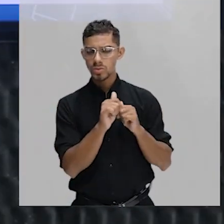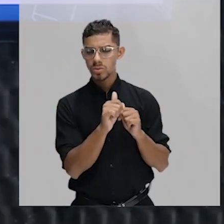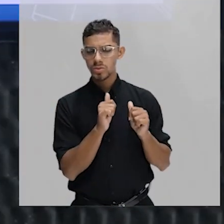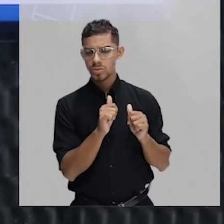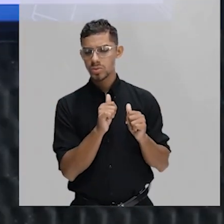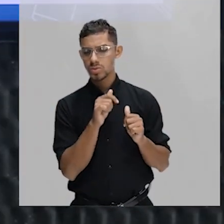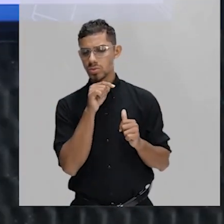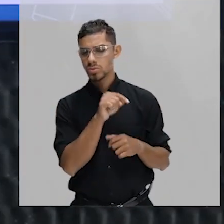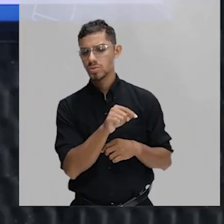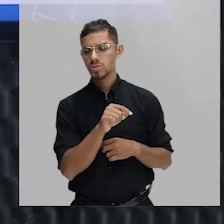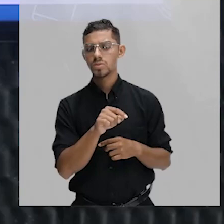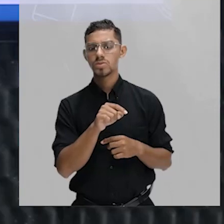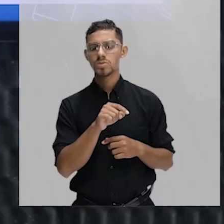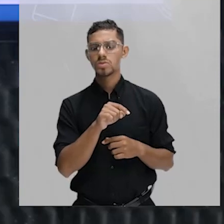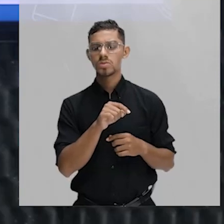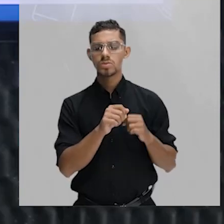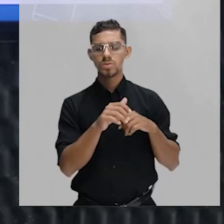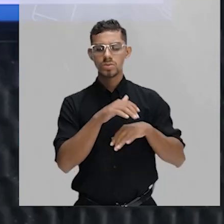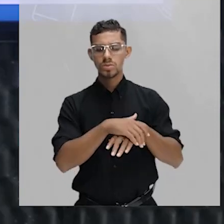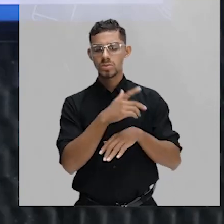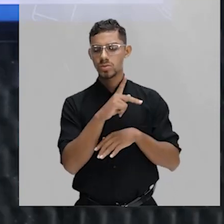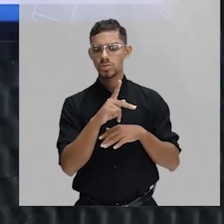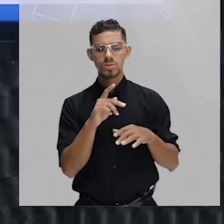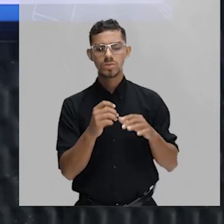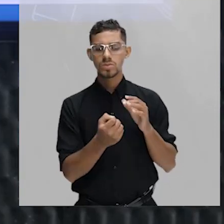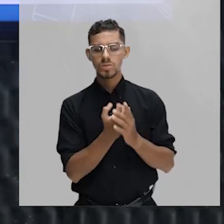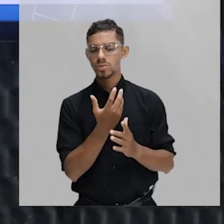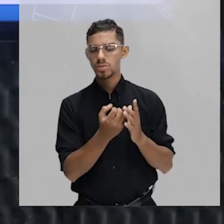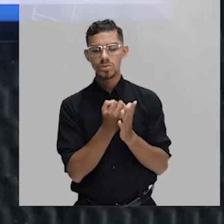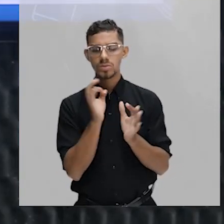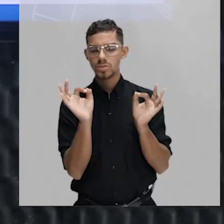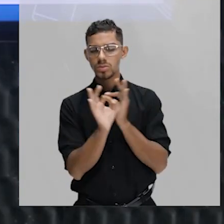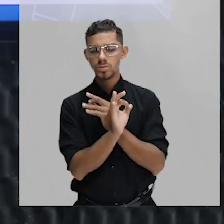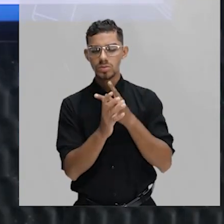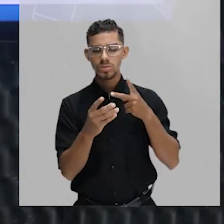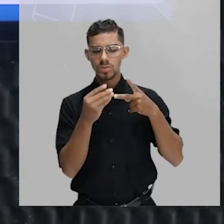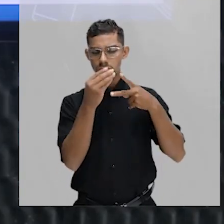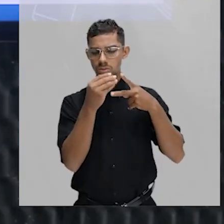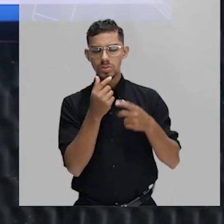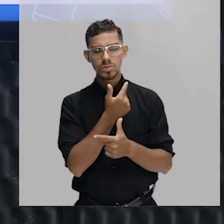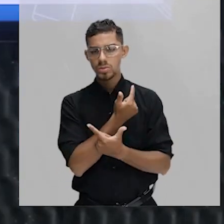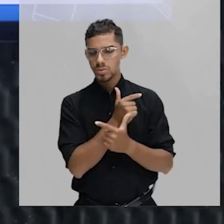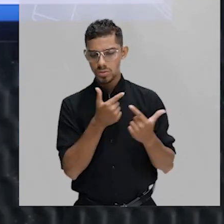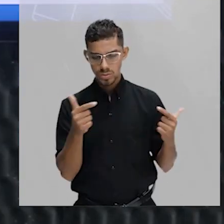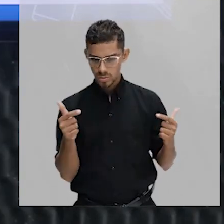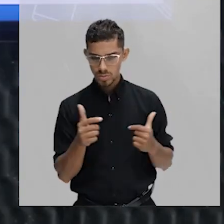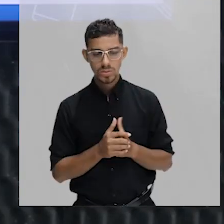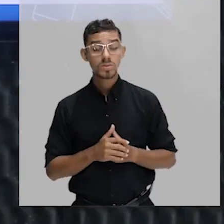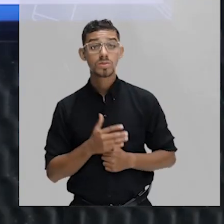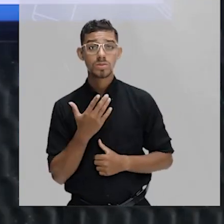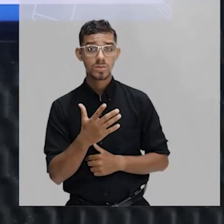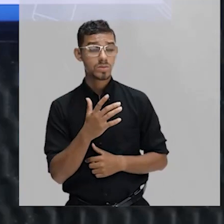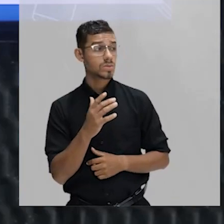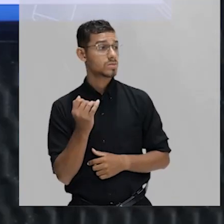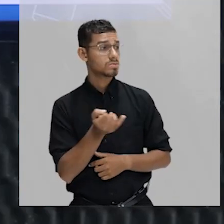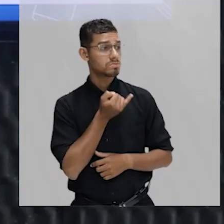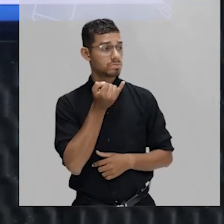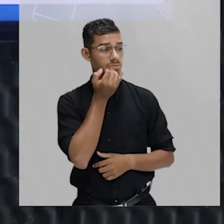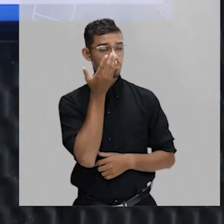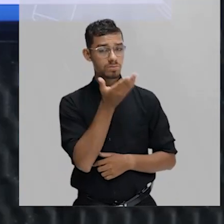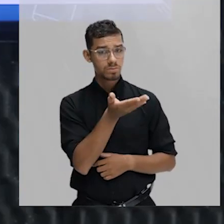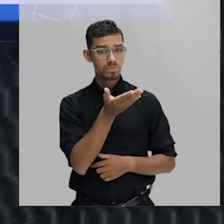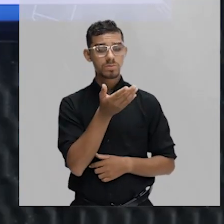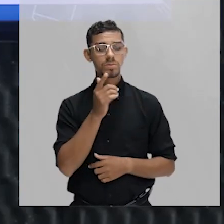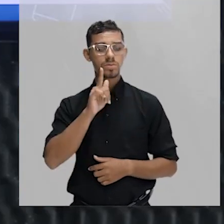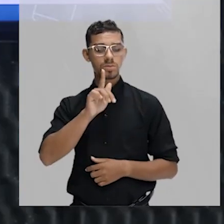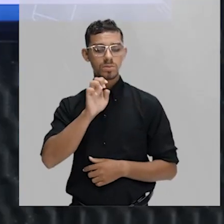Não vai resultar em nenhuma proteína. Certo? A parte que interessa aqui nesse gene, pessoal, é essa parte